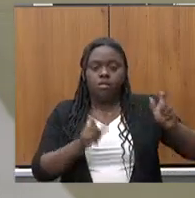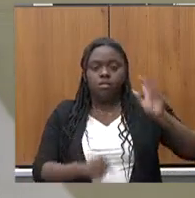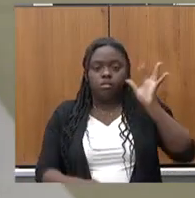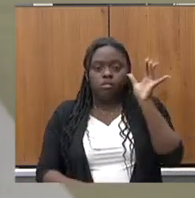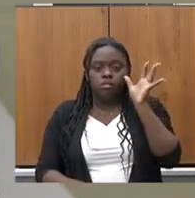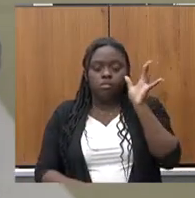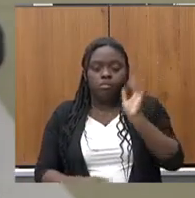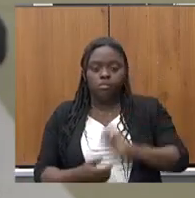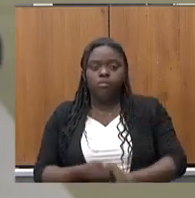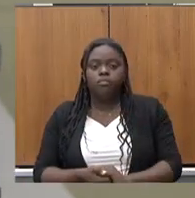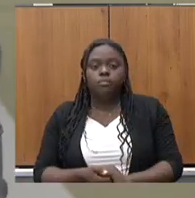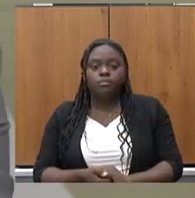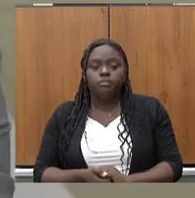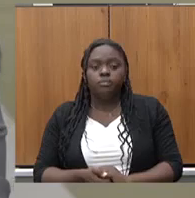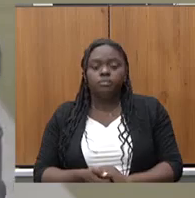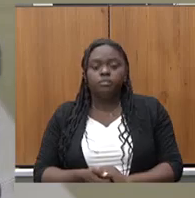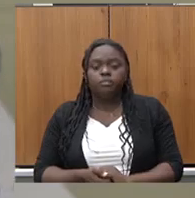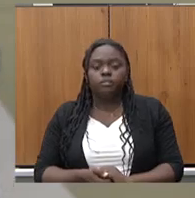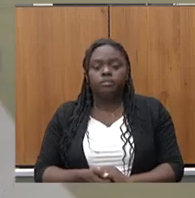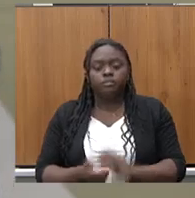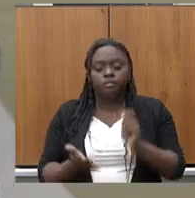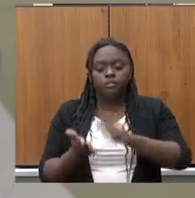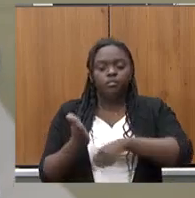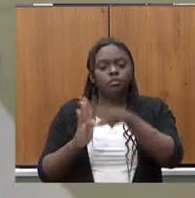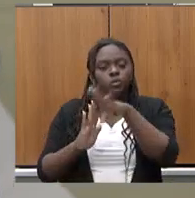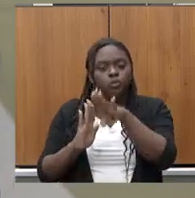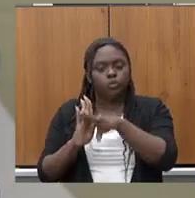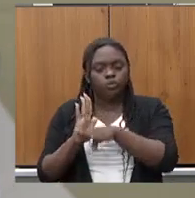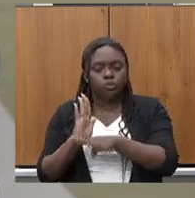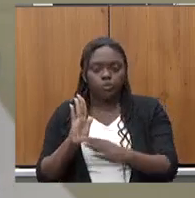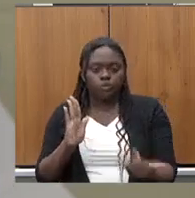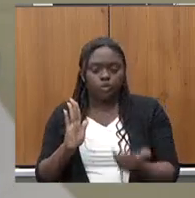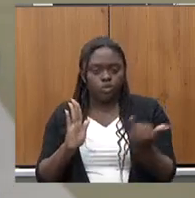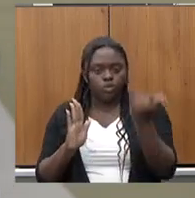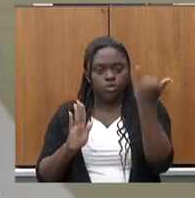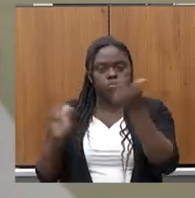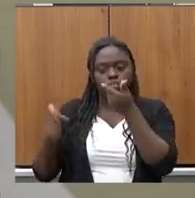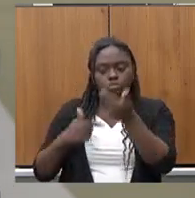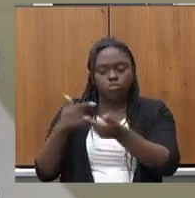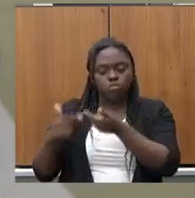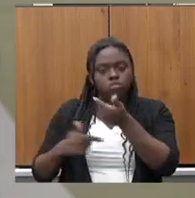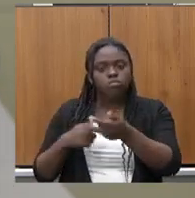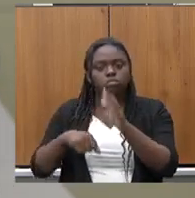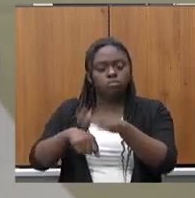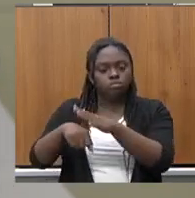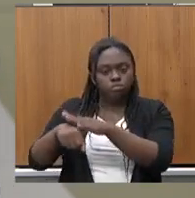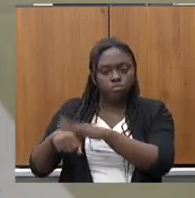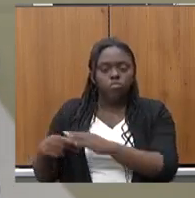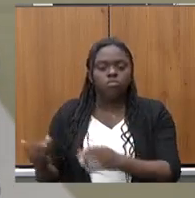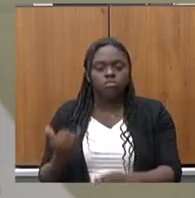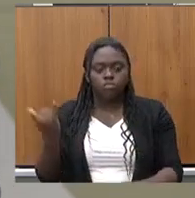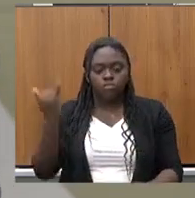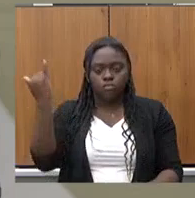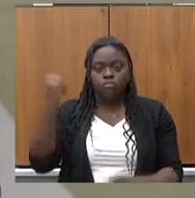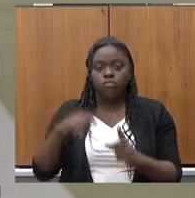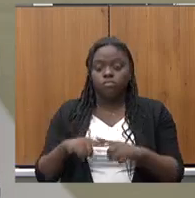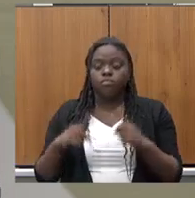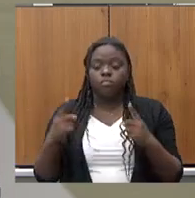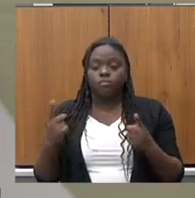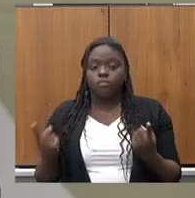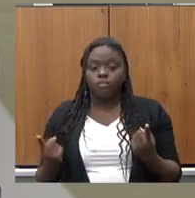é que assinar o protocolo é importante, o trabalho que fazemos é um trabalho consistente, mas